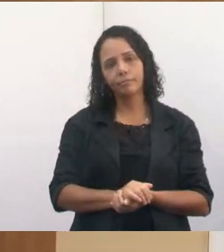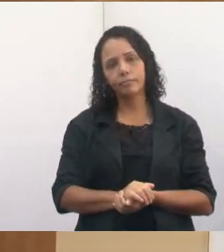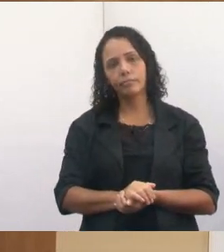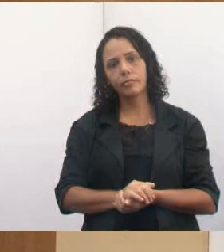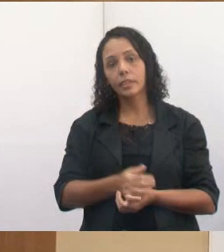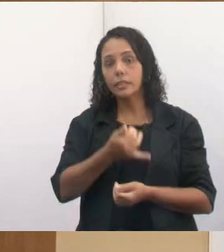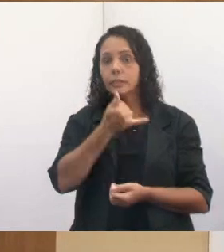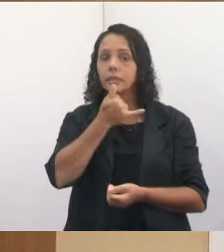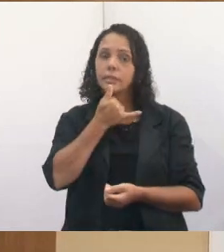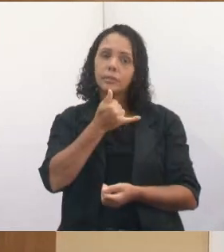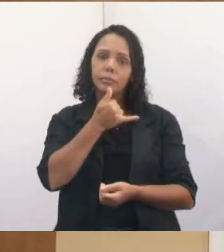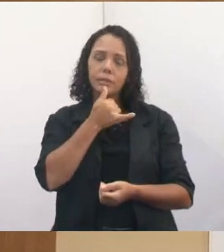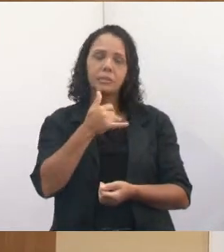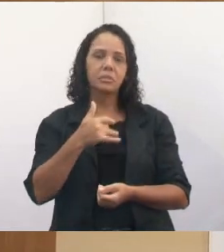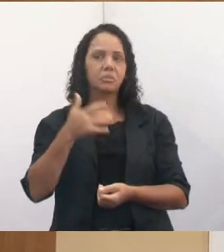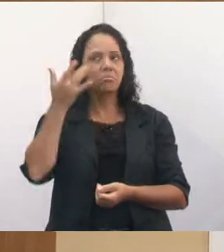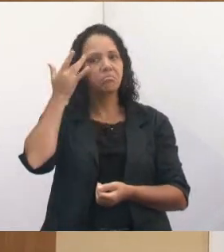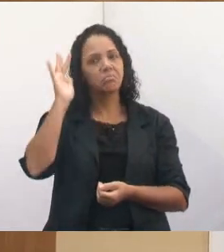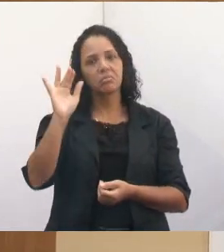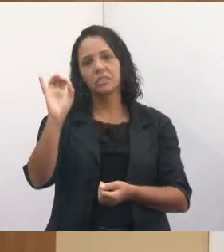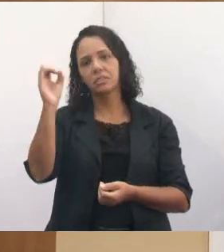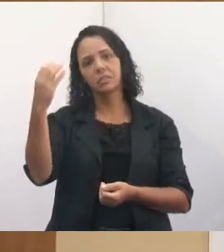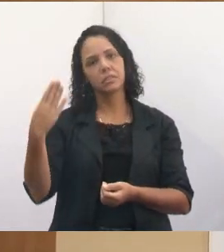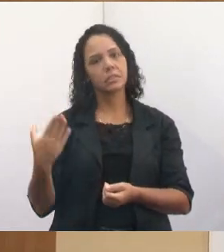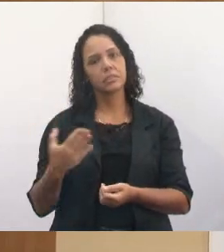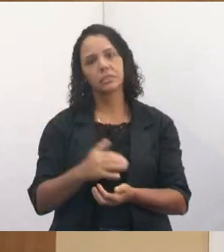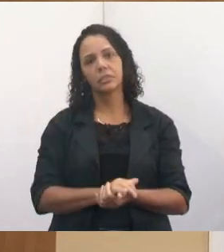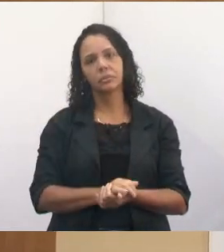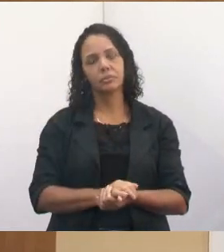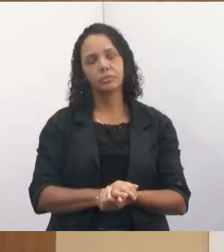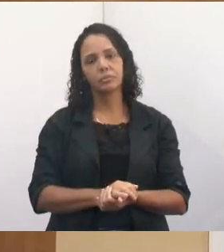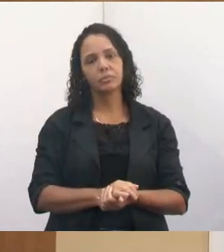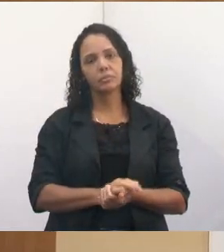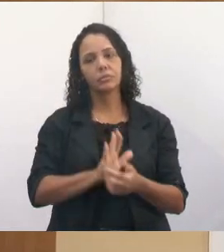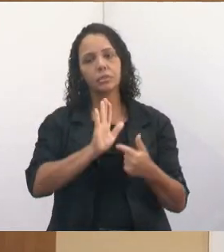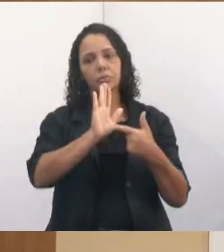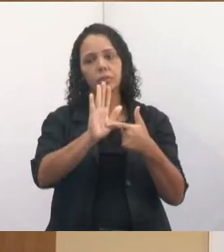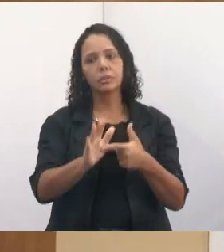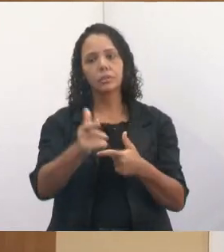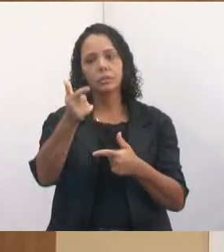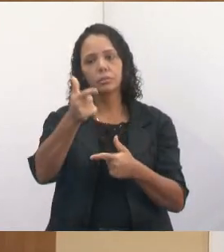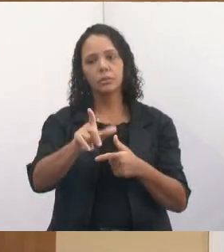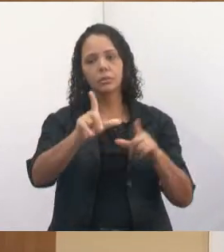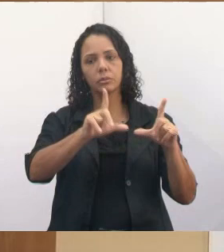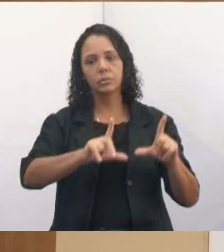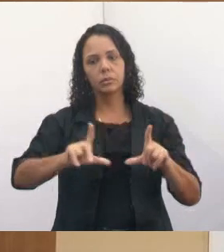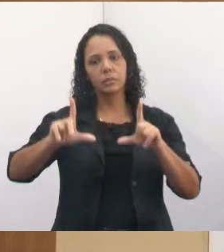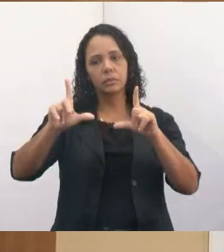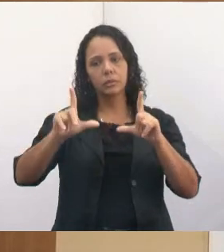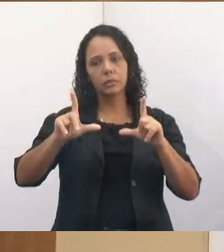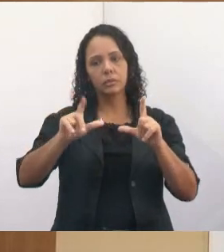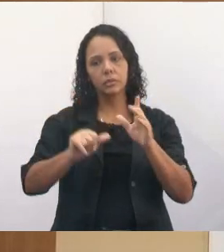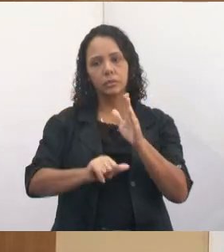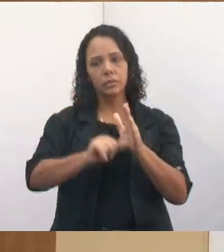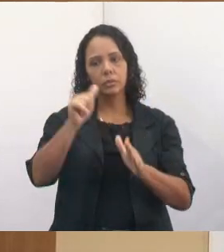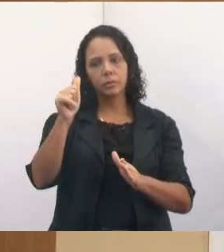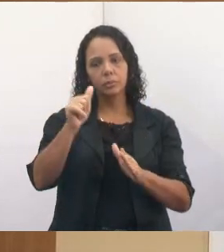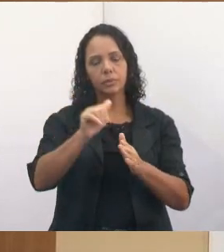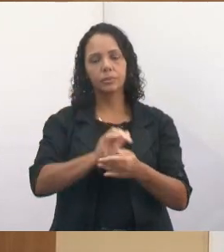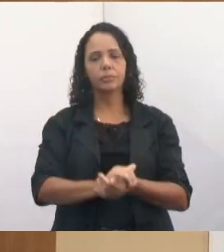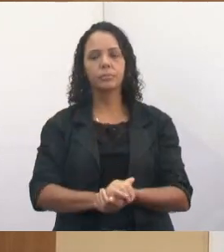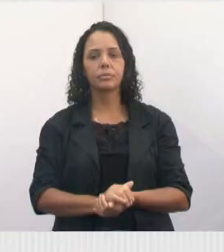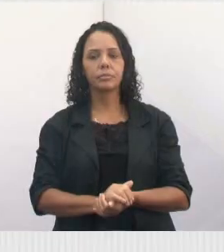Então, infelizmente, eu não sei muito bem o que acontece. Pode colocar o outro slide, por favor, ou seja, o primeiro slide.